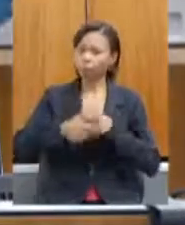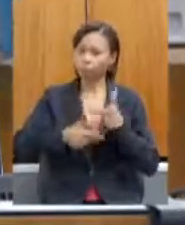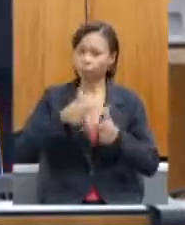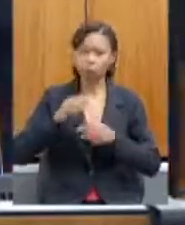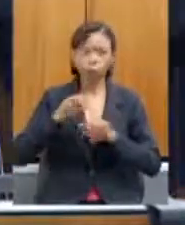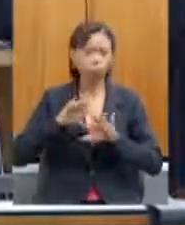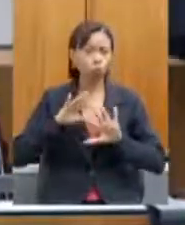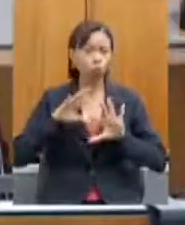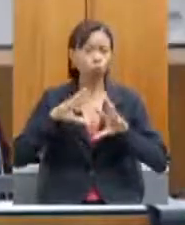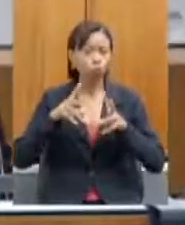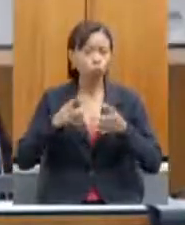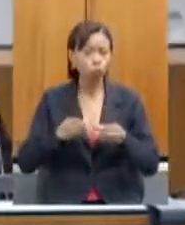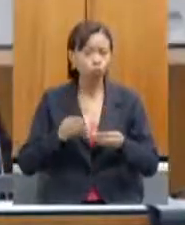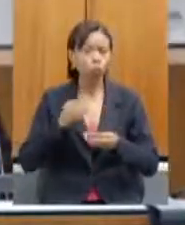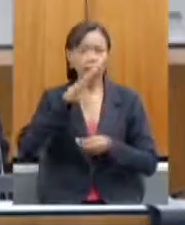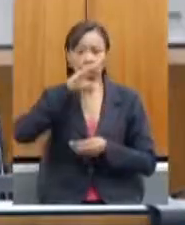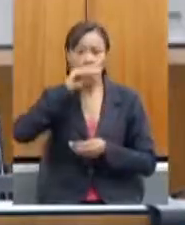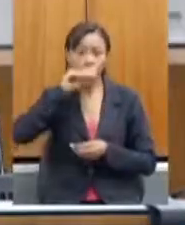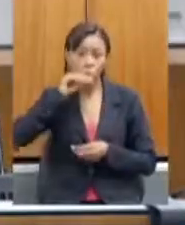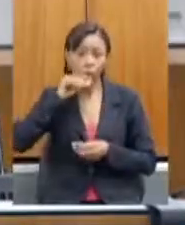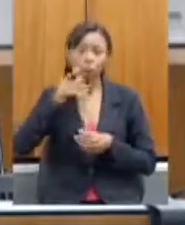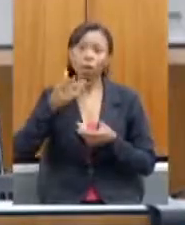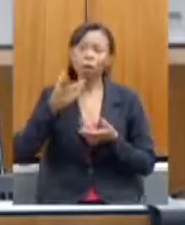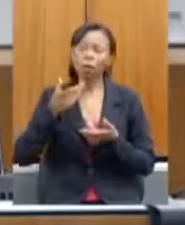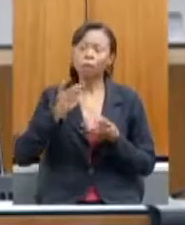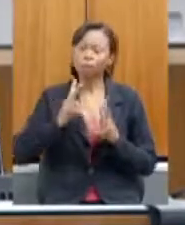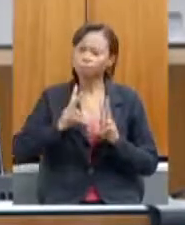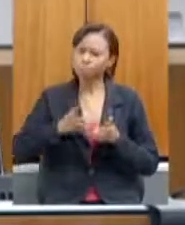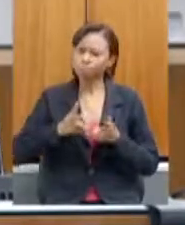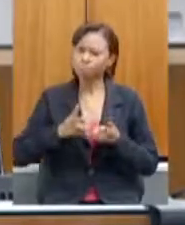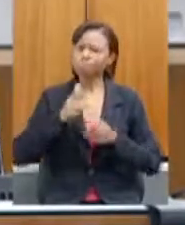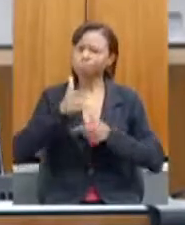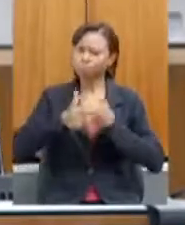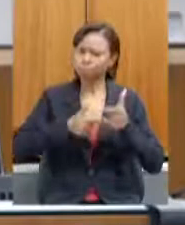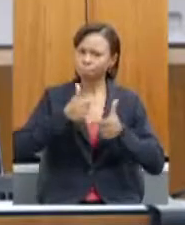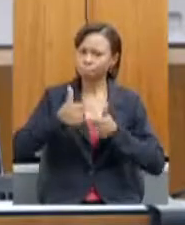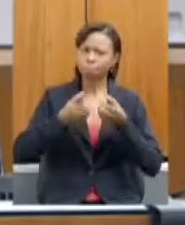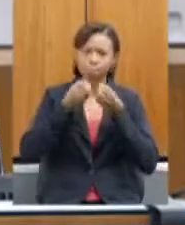conseguiram executar a bom tom o seu trabalho.